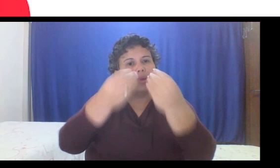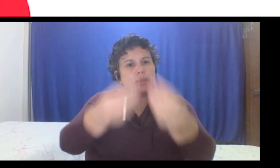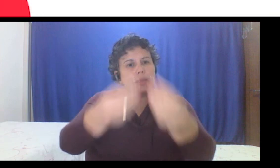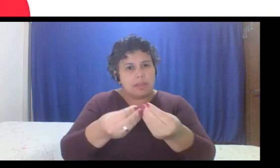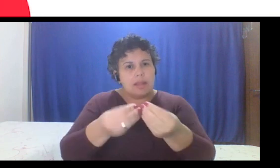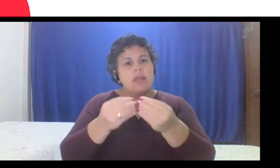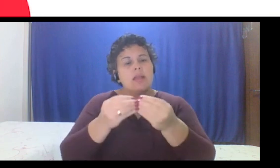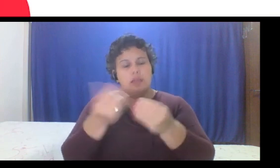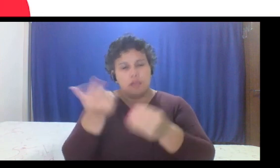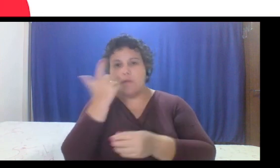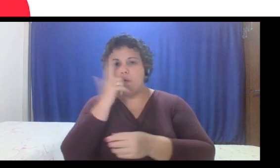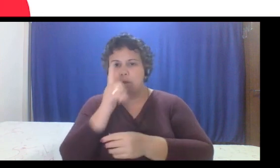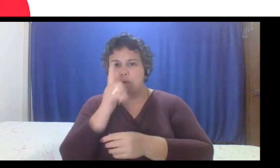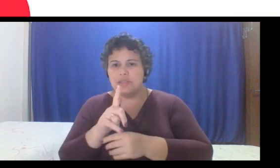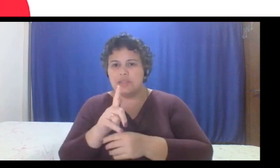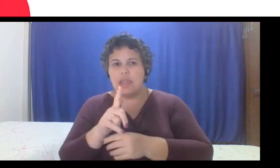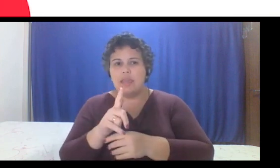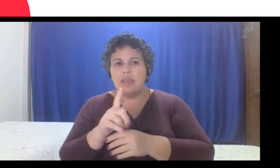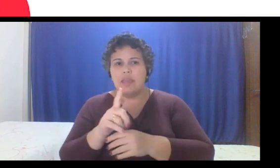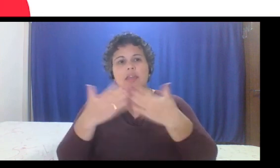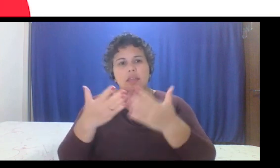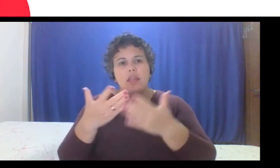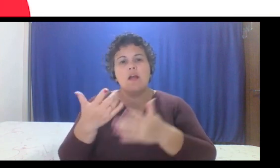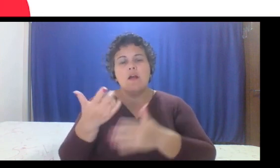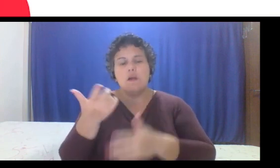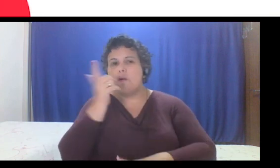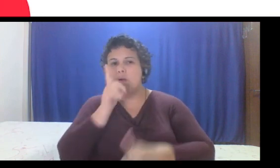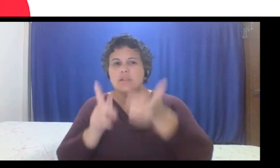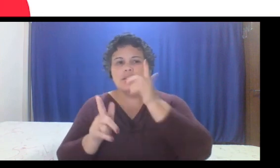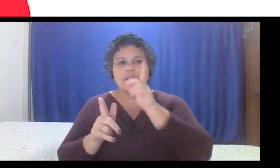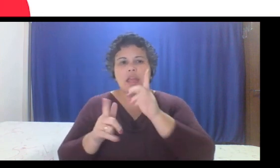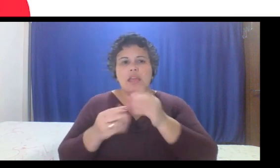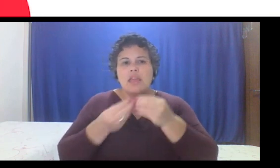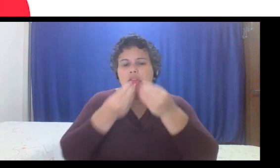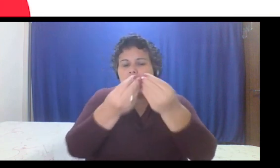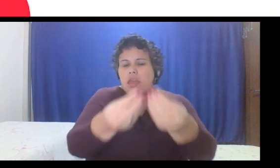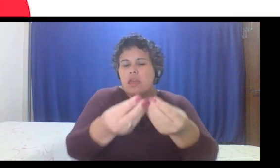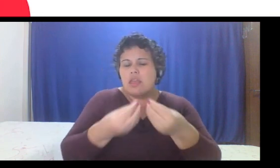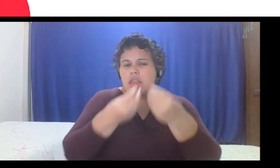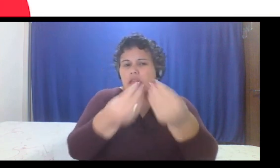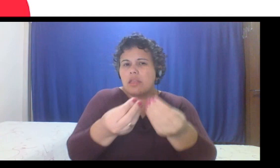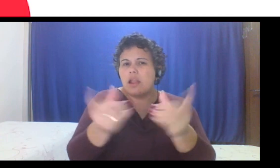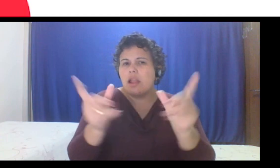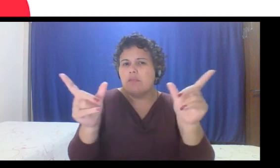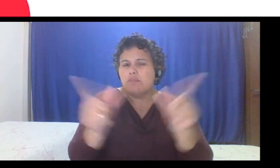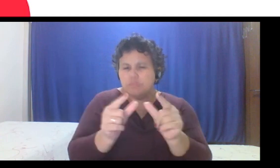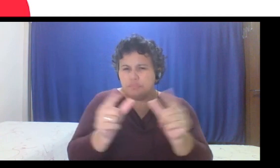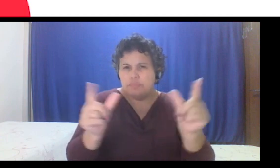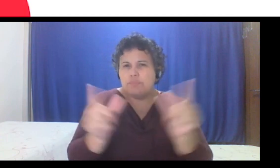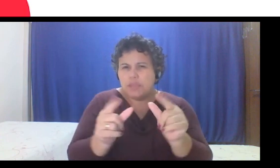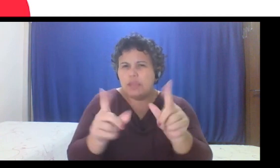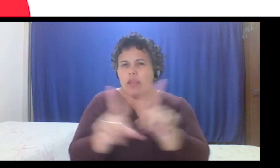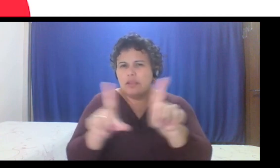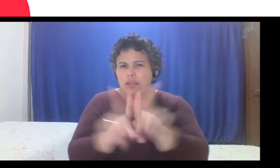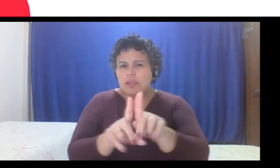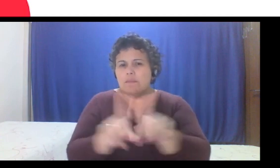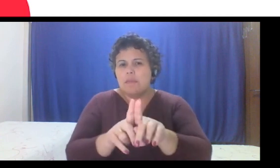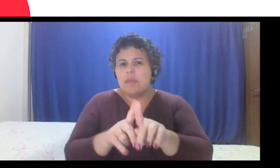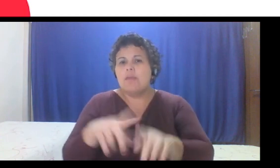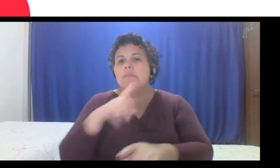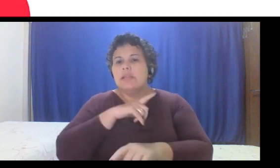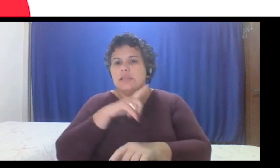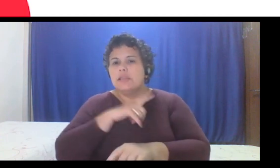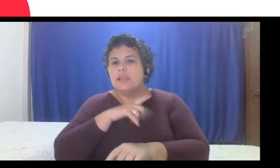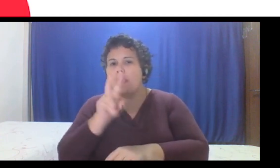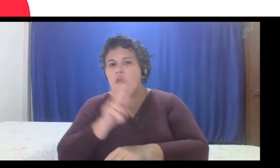produto, e a gente consegue fazer entregas pequenas também, mas já ativar um valor interessante para os usuários, né.